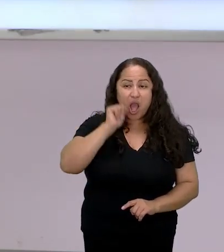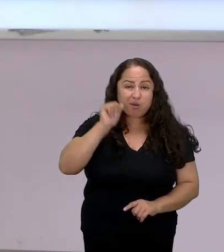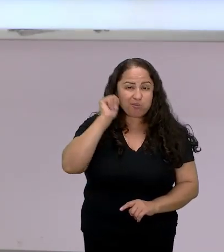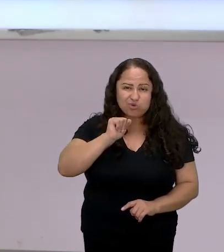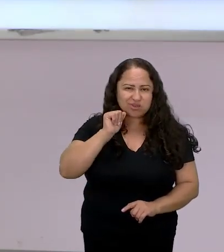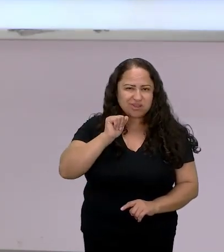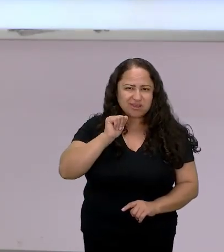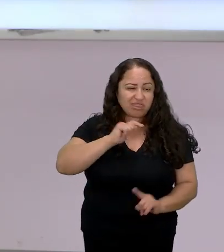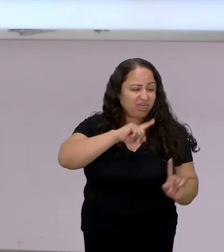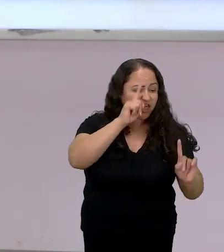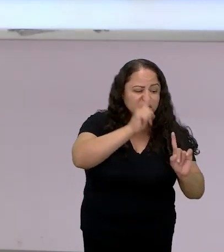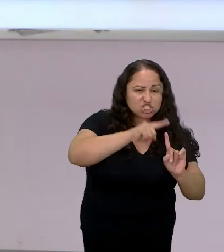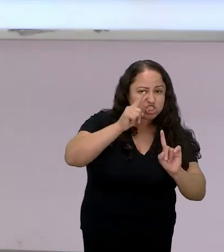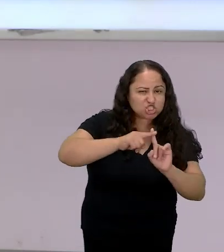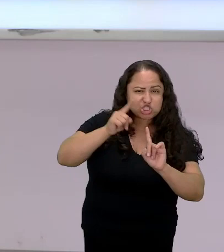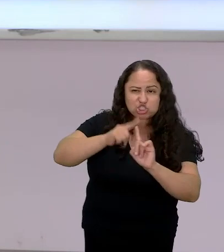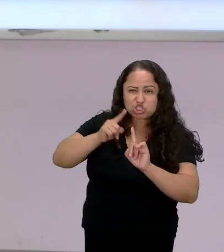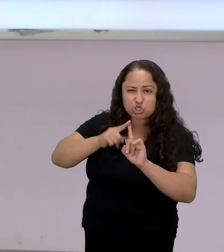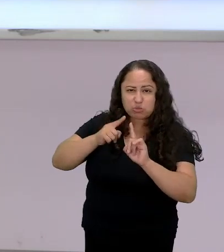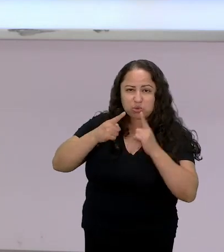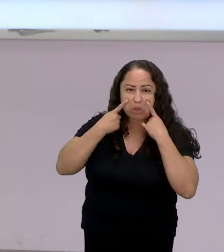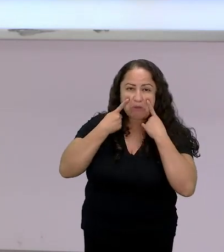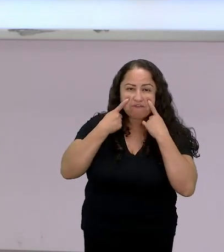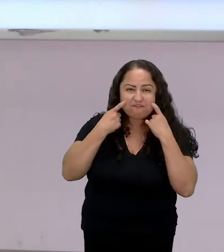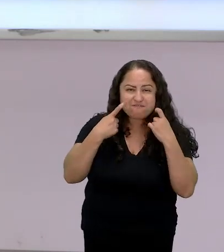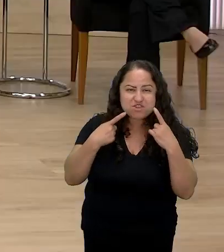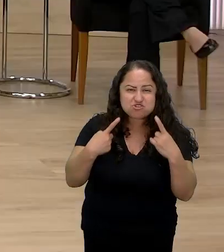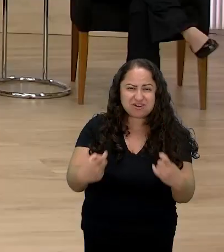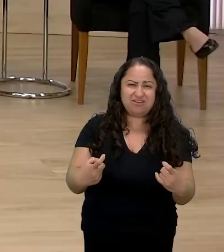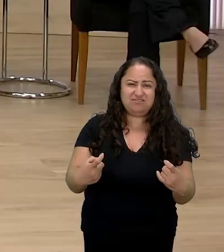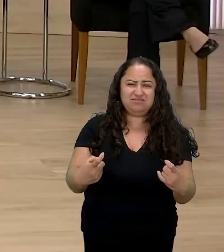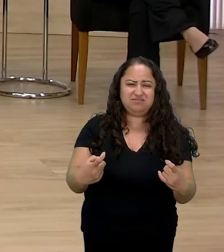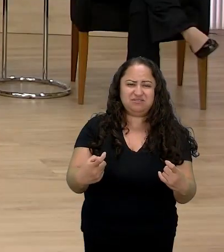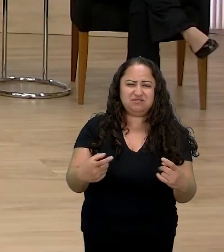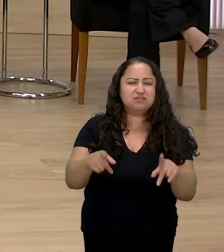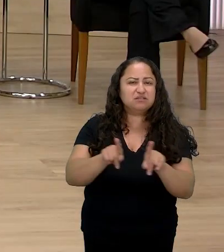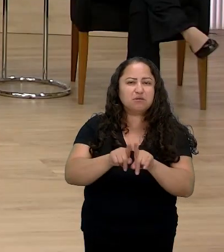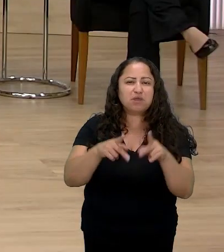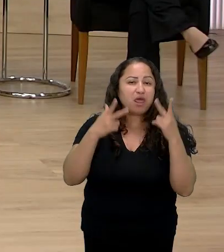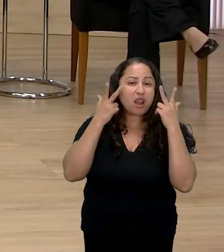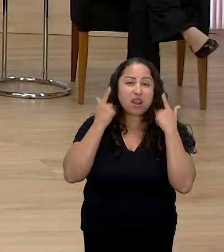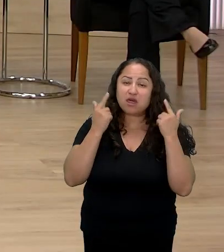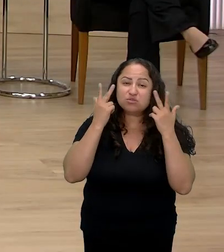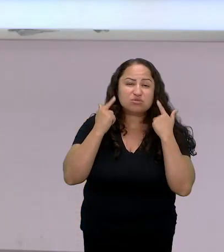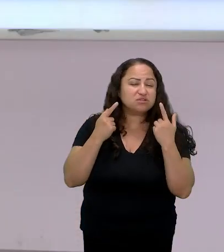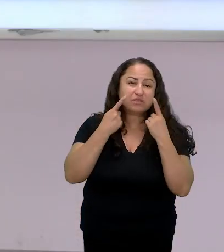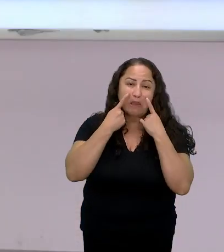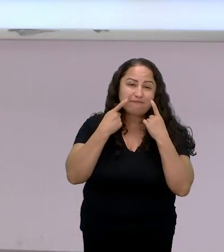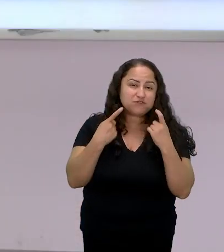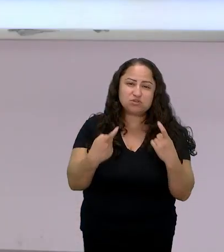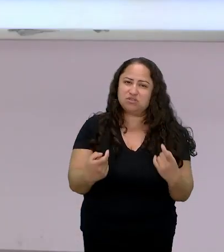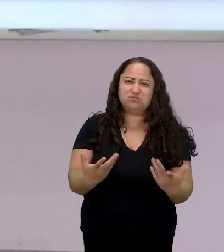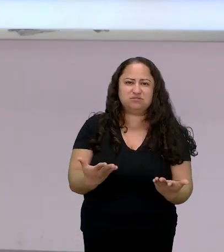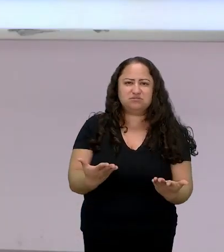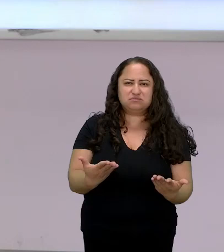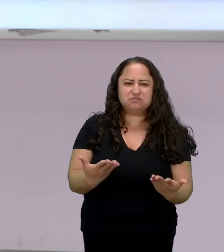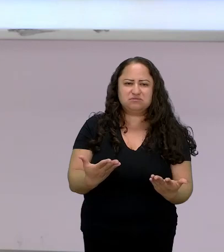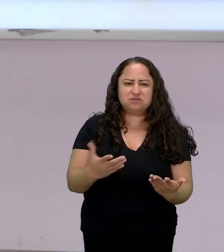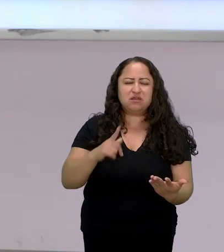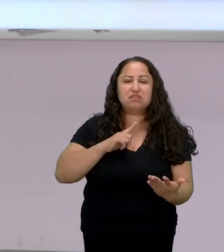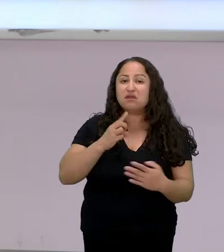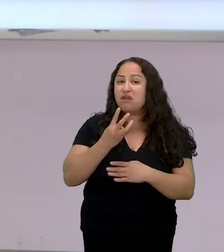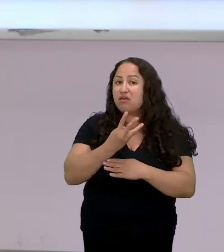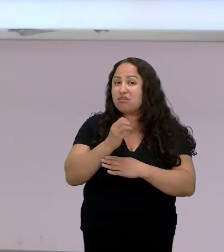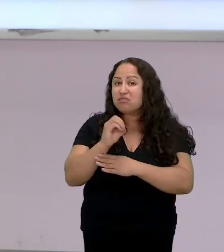o tipo de violência né teve alguém que falou como são naturalizadas essas violências né isso tem 300